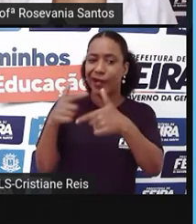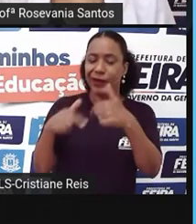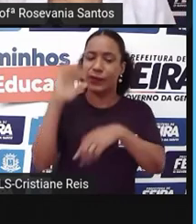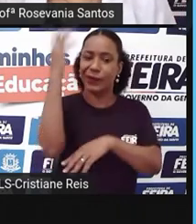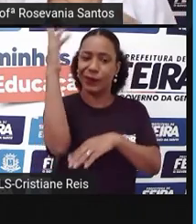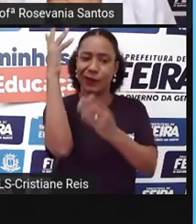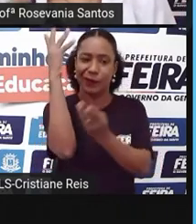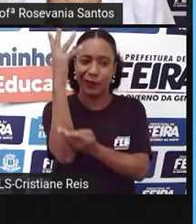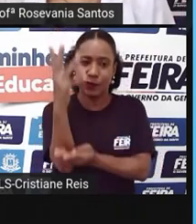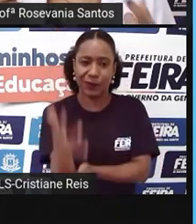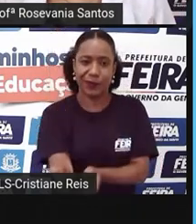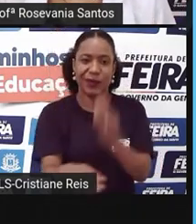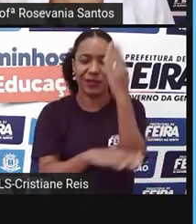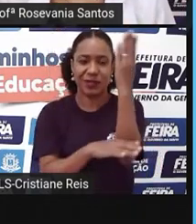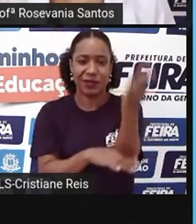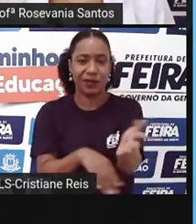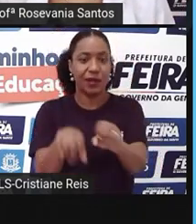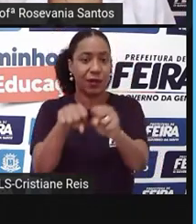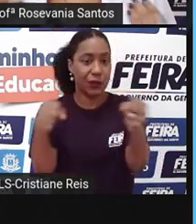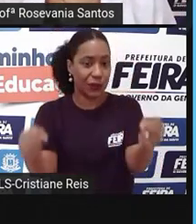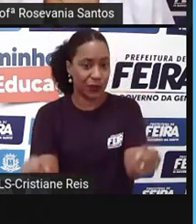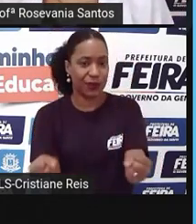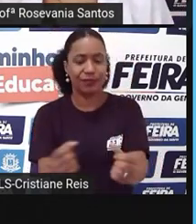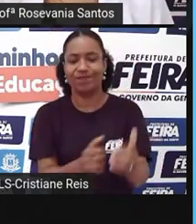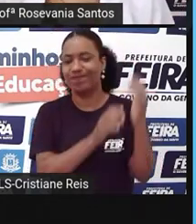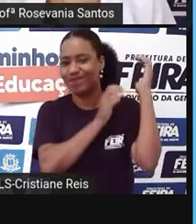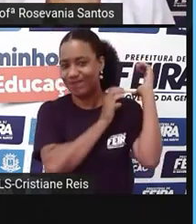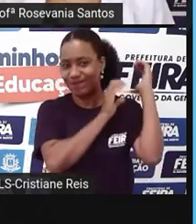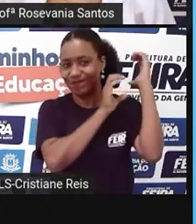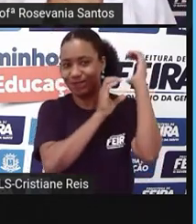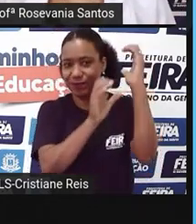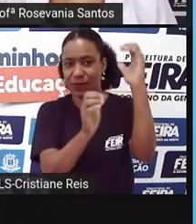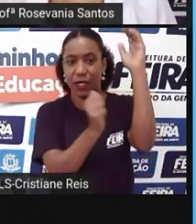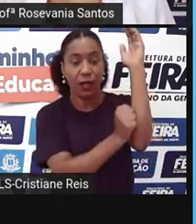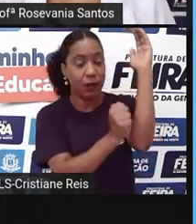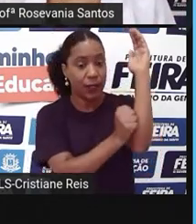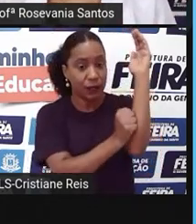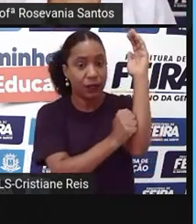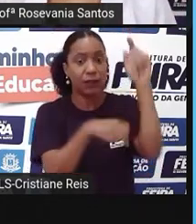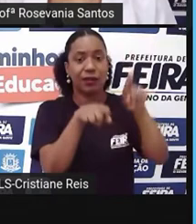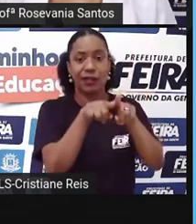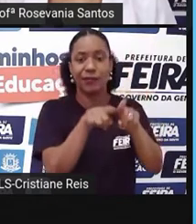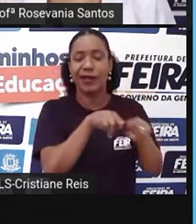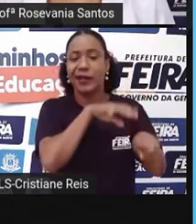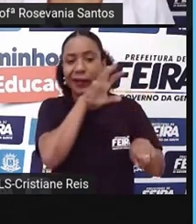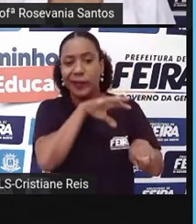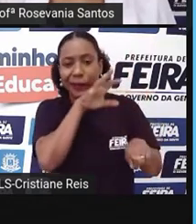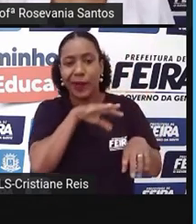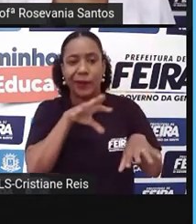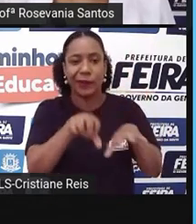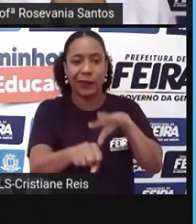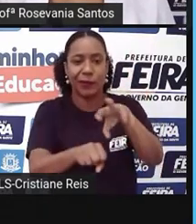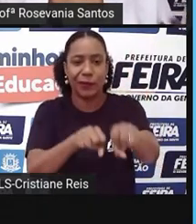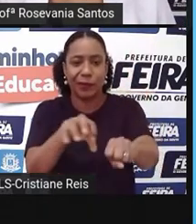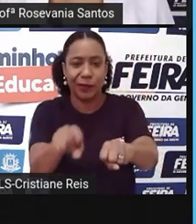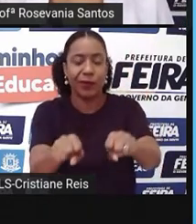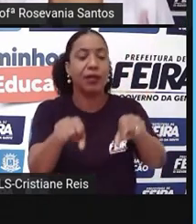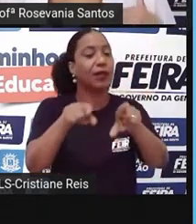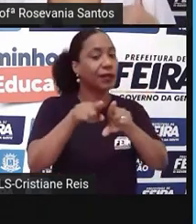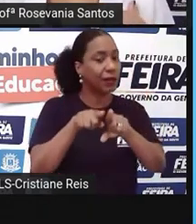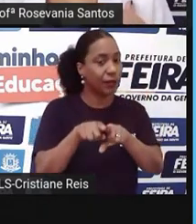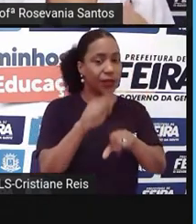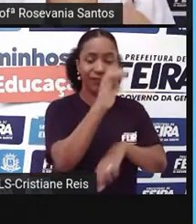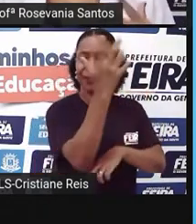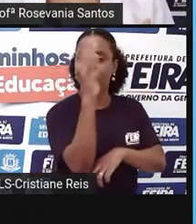plantas também, né, retiradas de forma ilegalmente, a gente ainda tem também a questão do garimpo. O garimpo, já legalizado por si